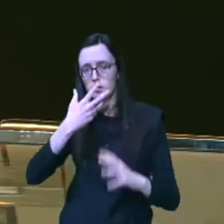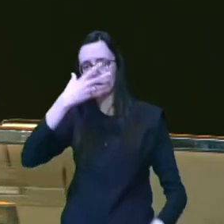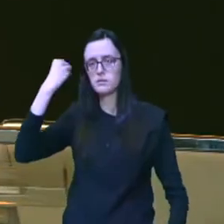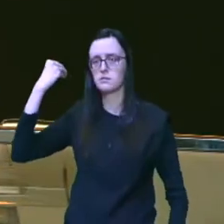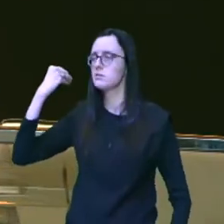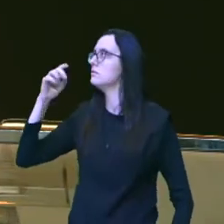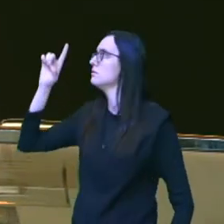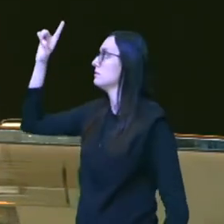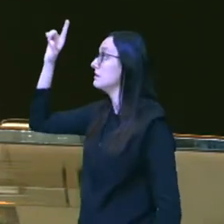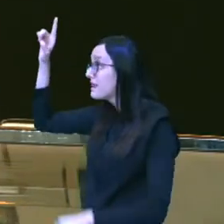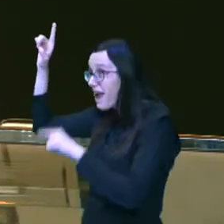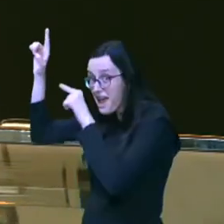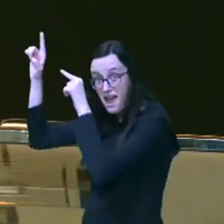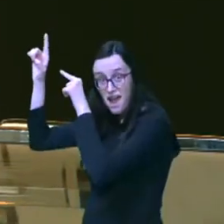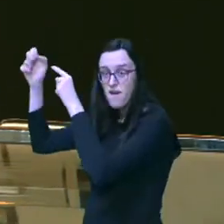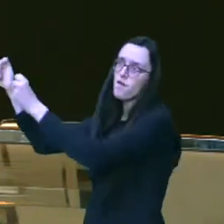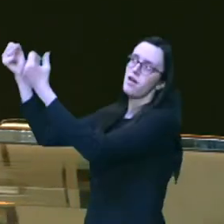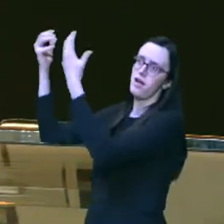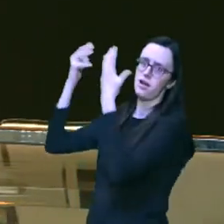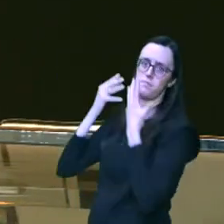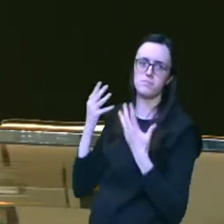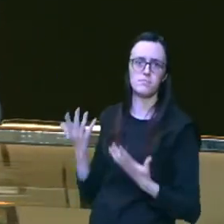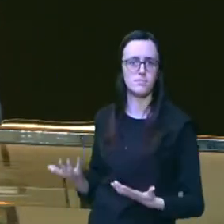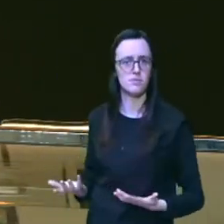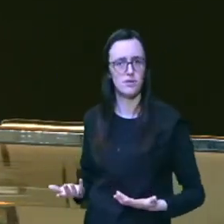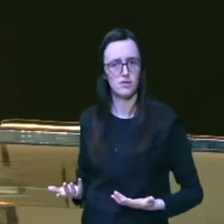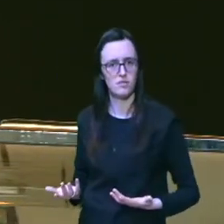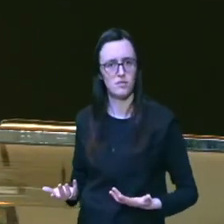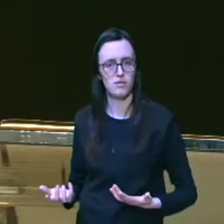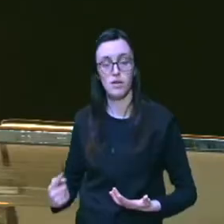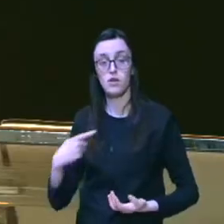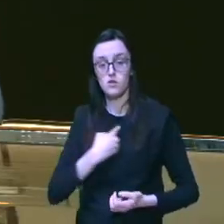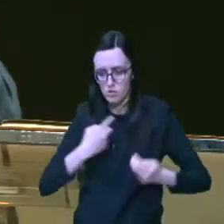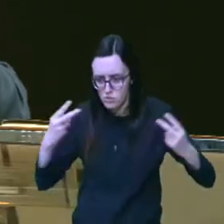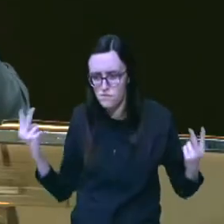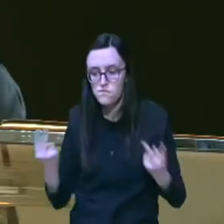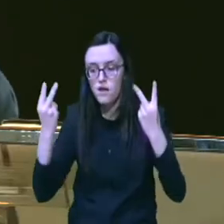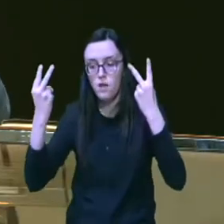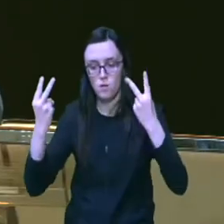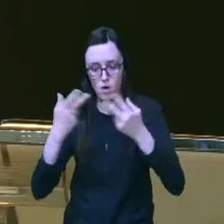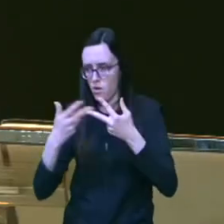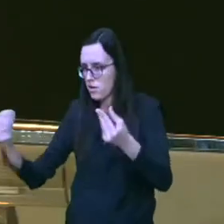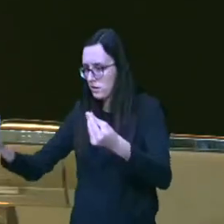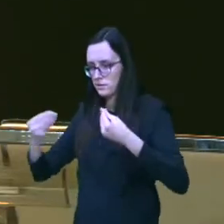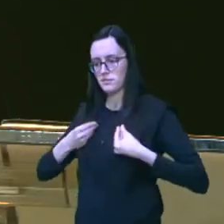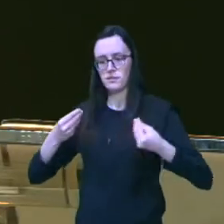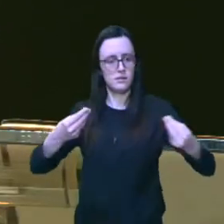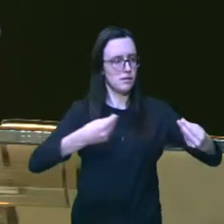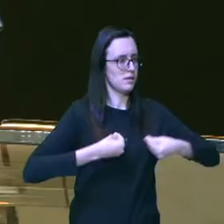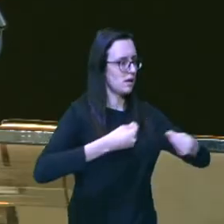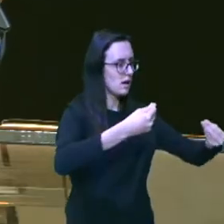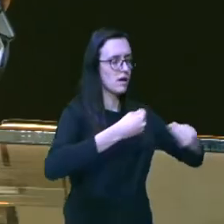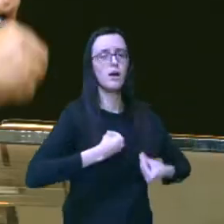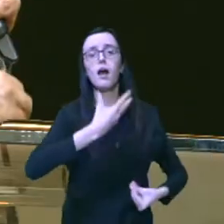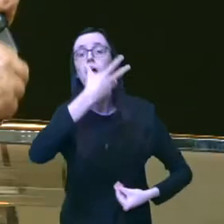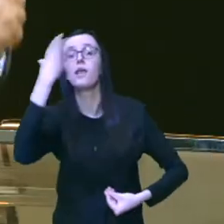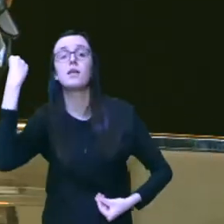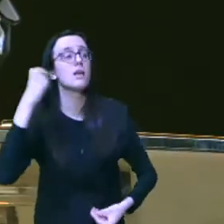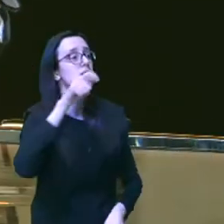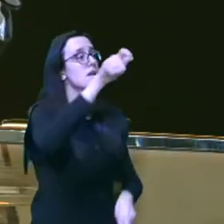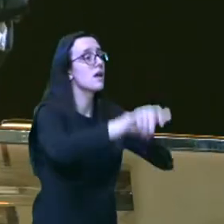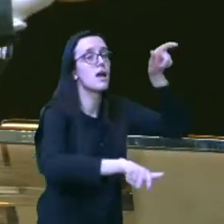nós começamos a valorizar muito mais aquilo que nós recebemos do que quem foi o